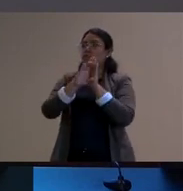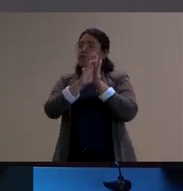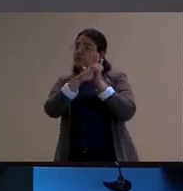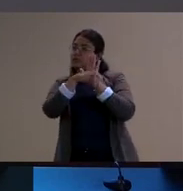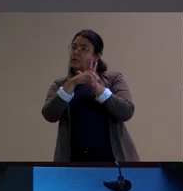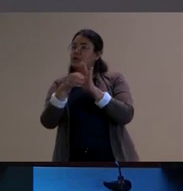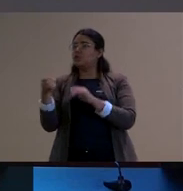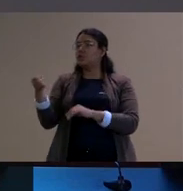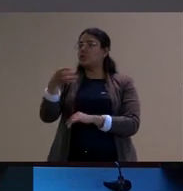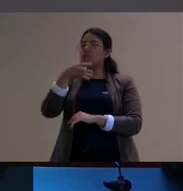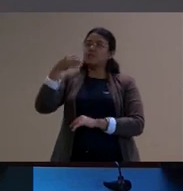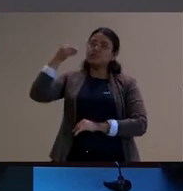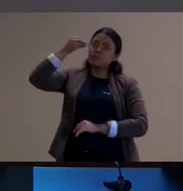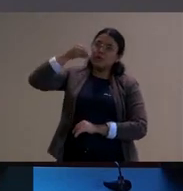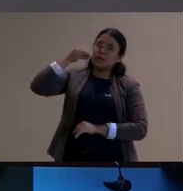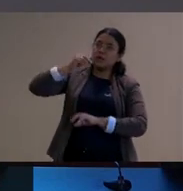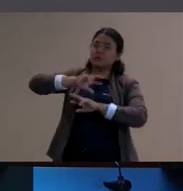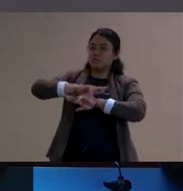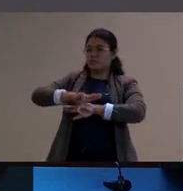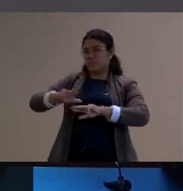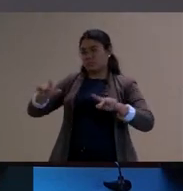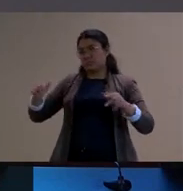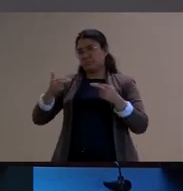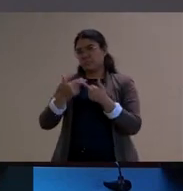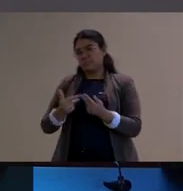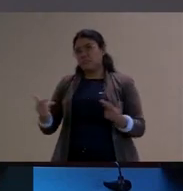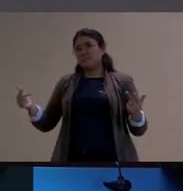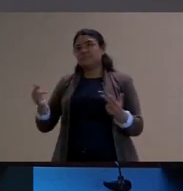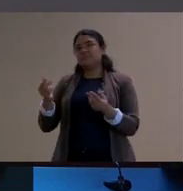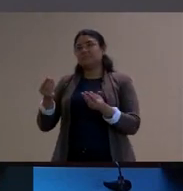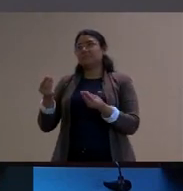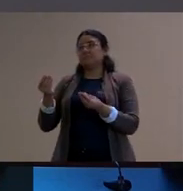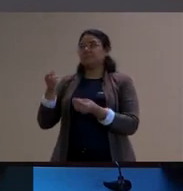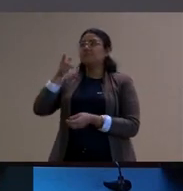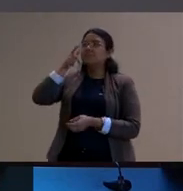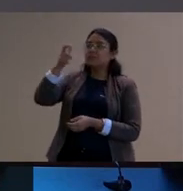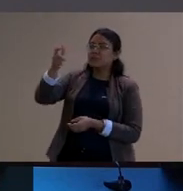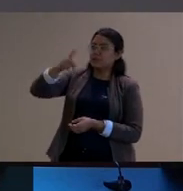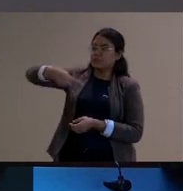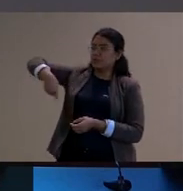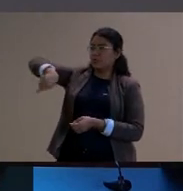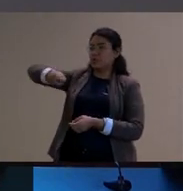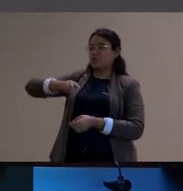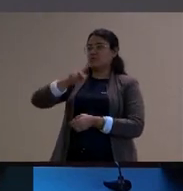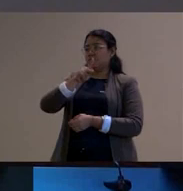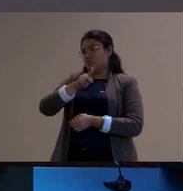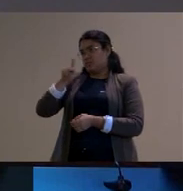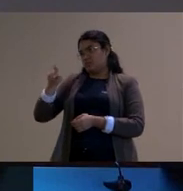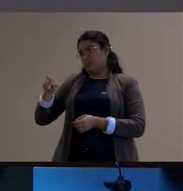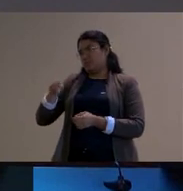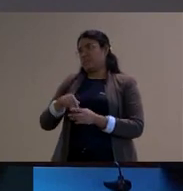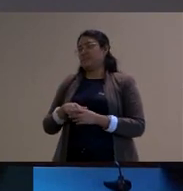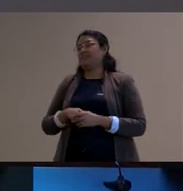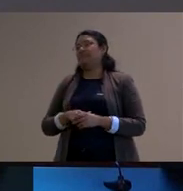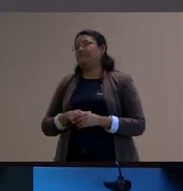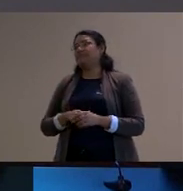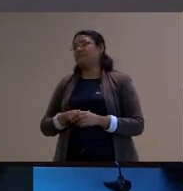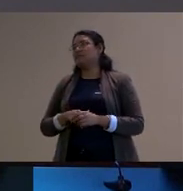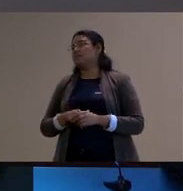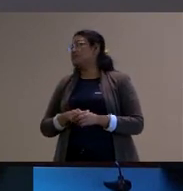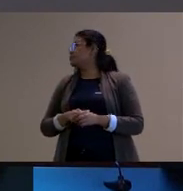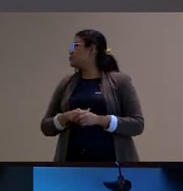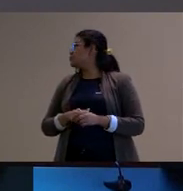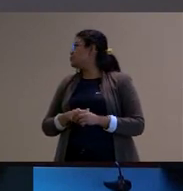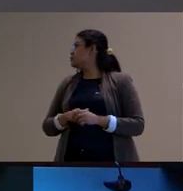novas experiências enfim então acho que isso que nos interessa destacar e pensar aqui então lá